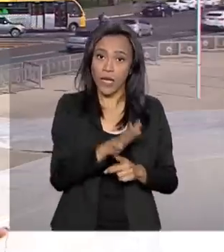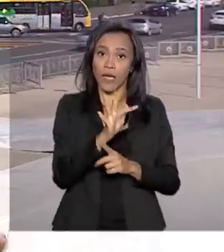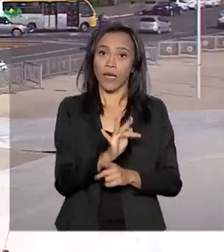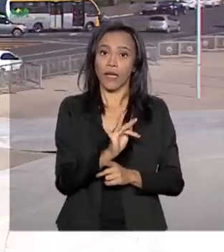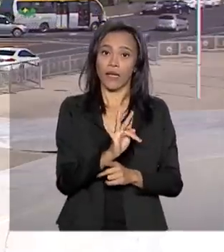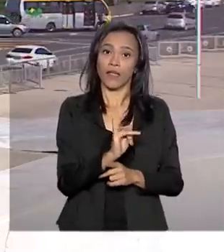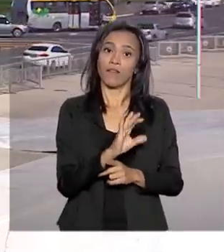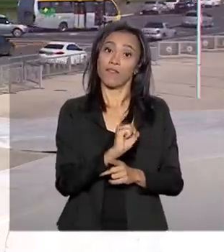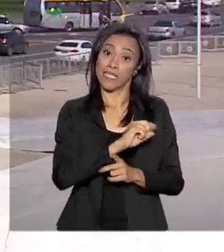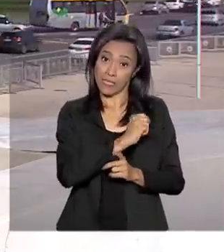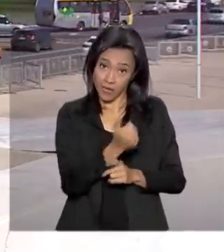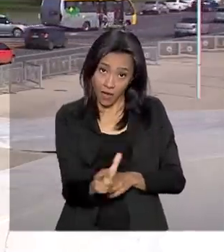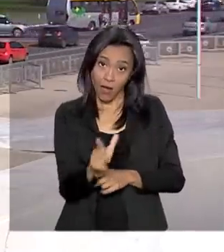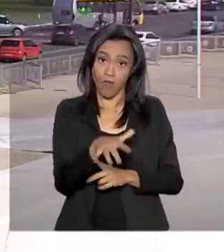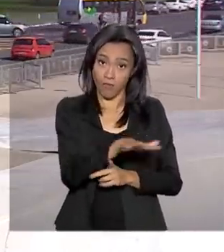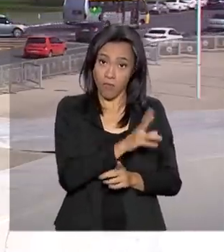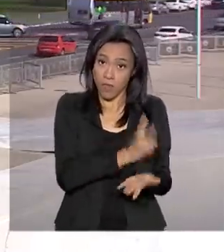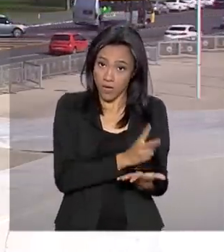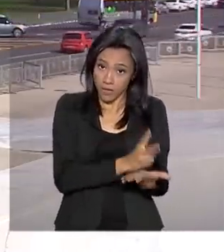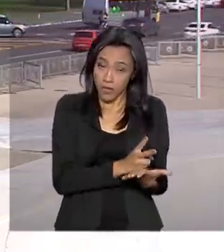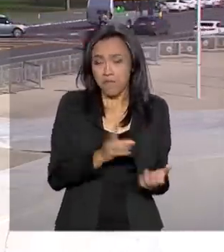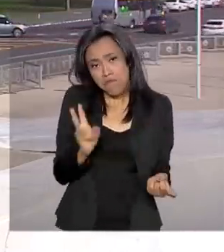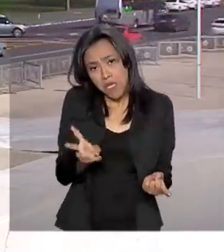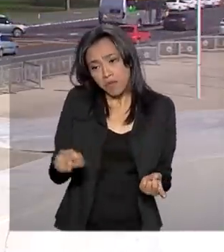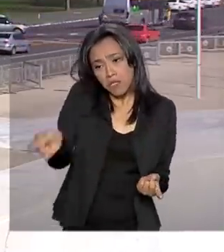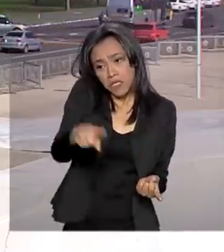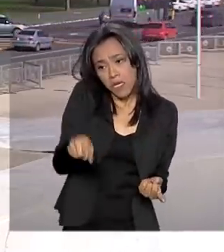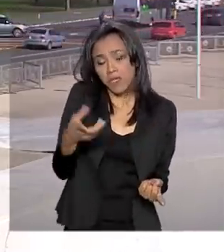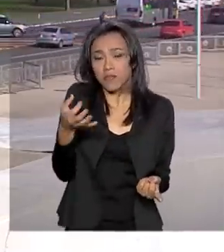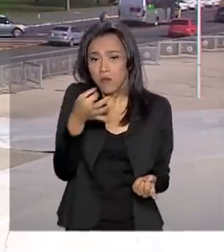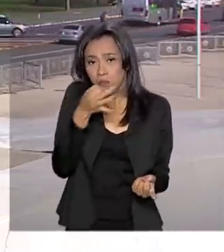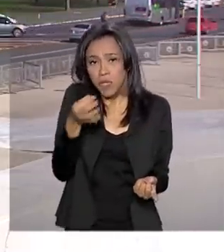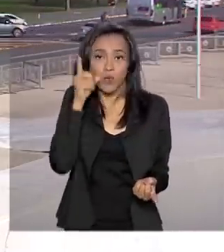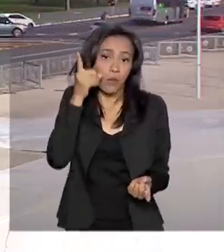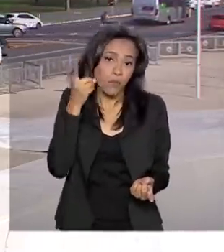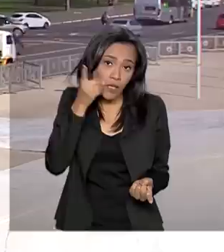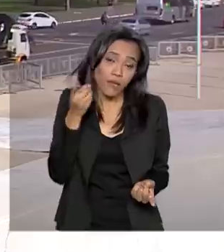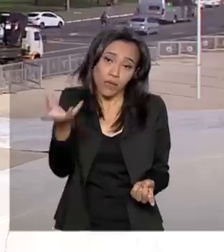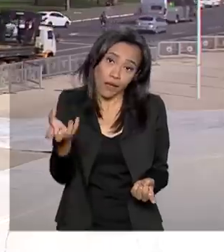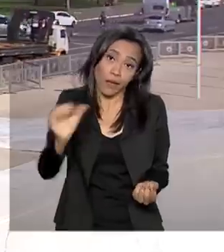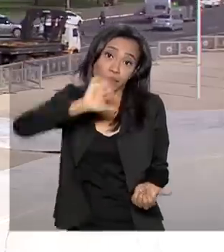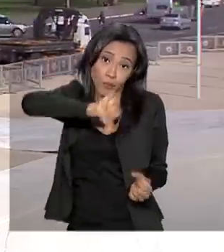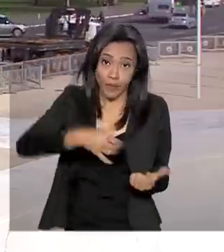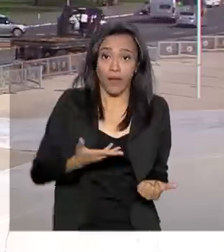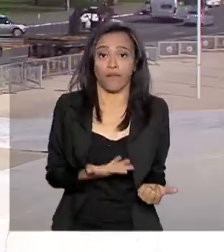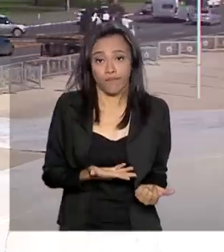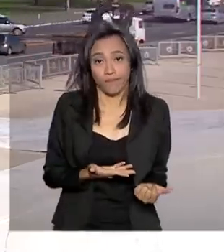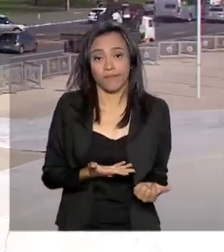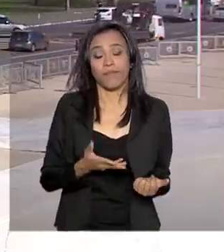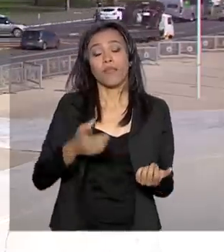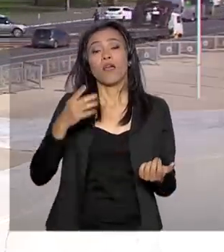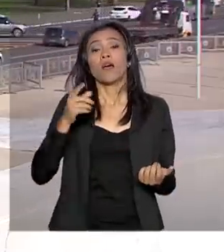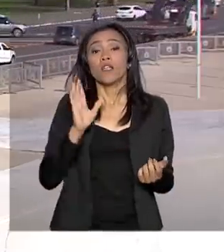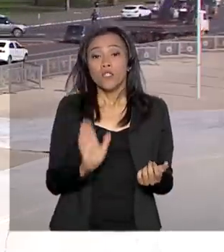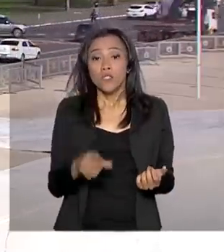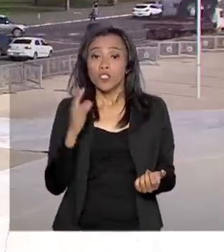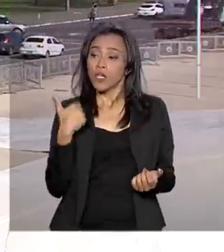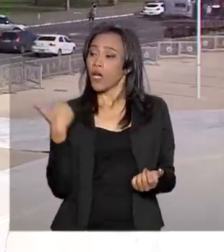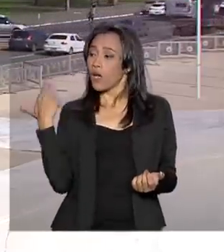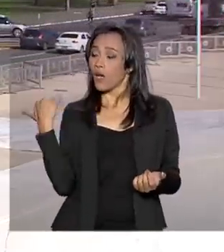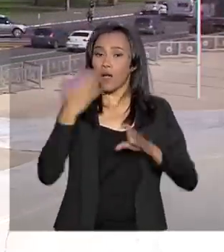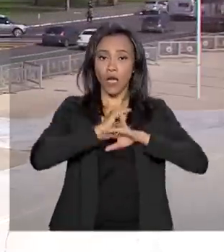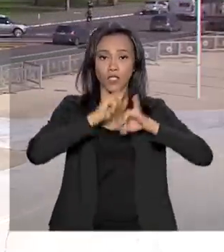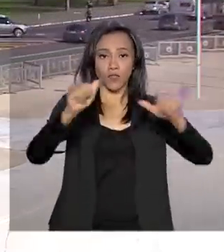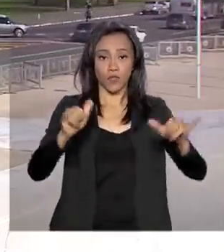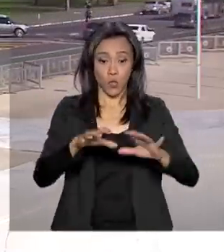reais em 10 anos, mesmo se os deputados sugerirem aí algumas alterações. Nós noticiamos aqui que os partidos do